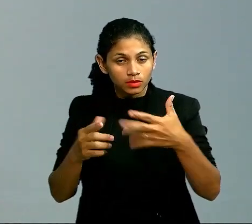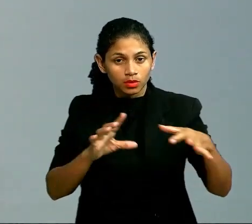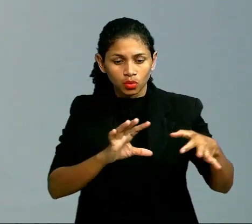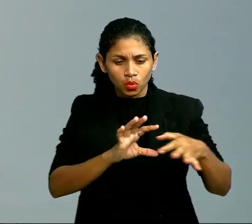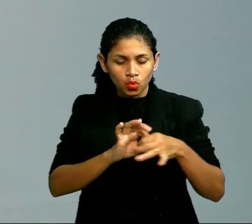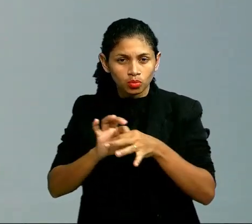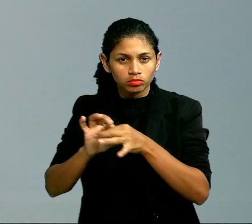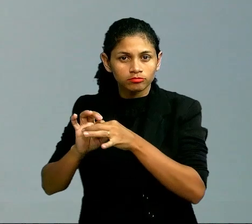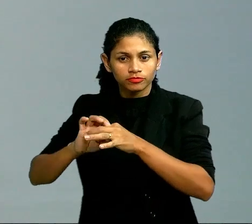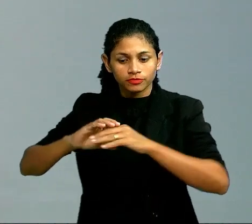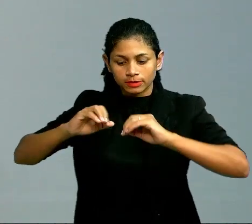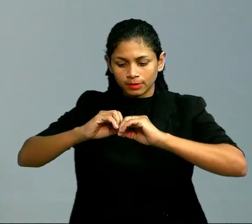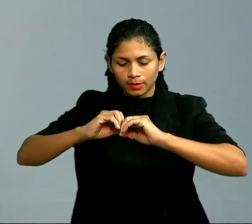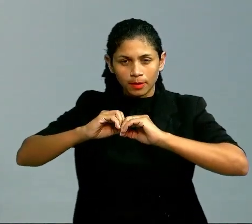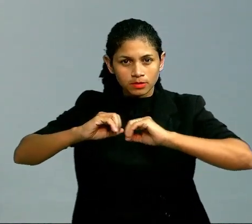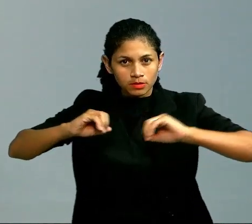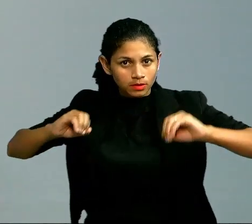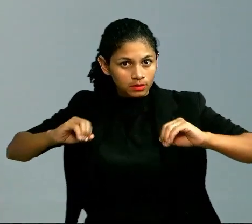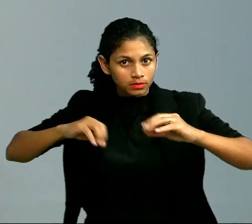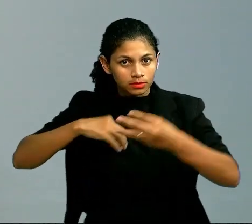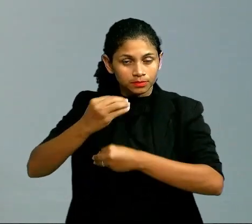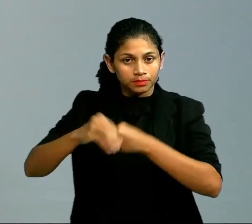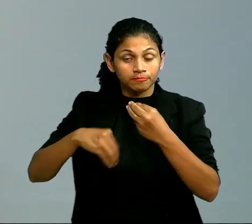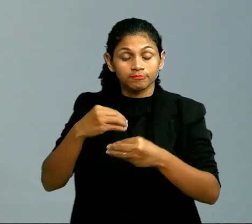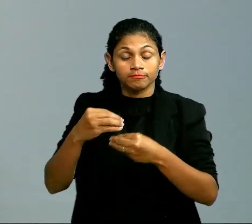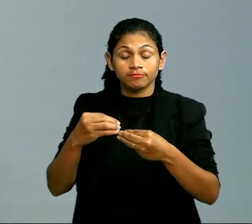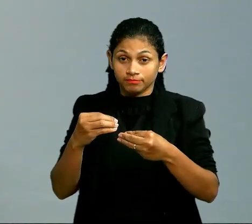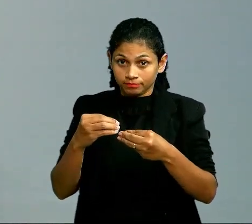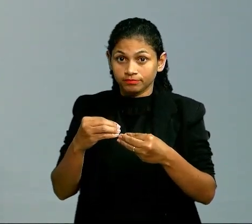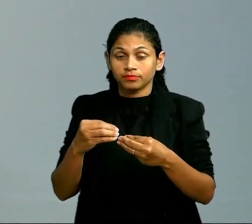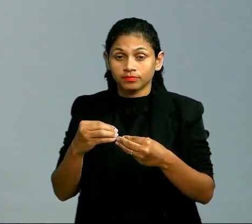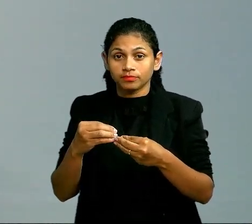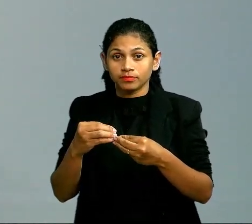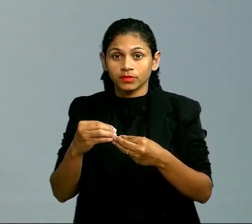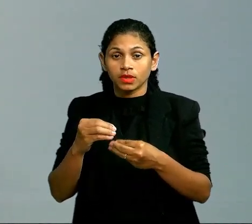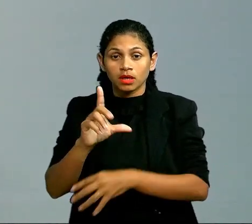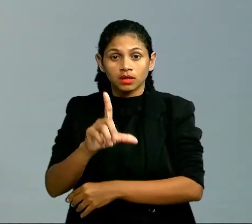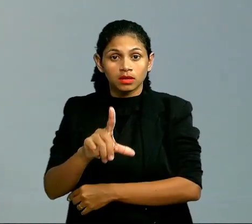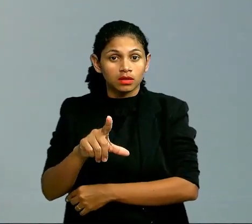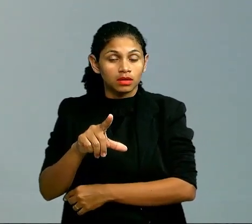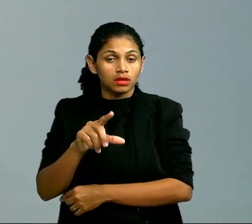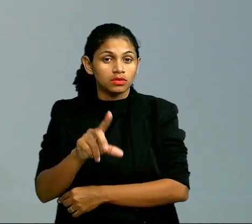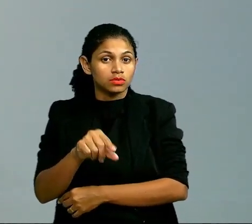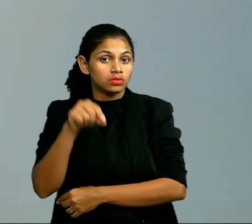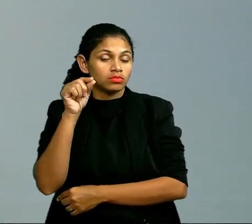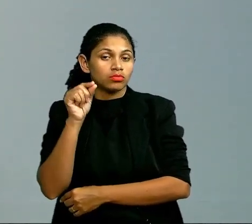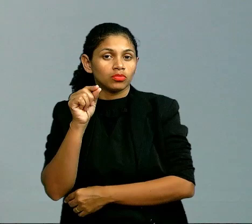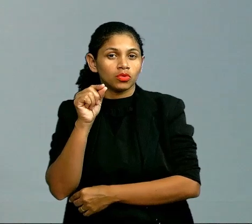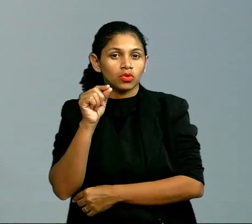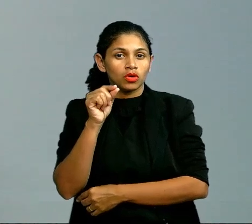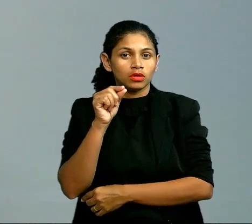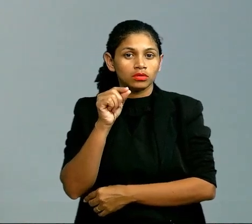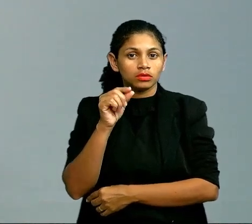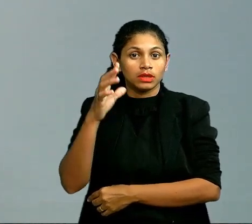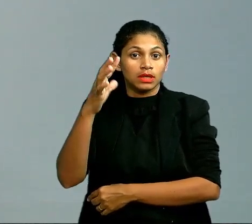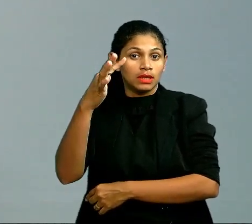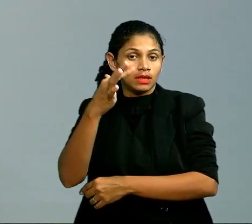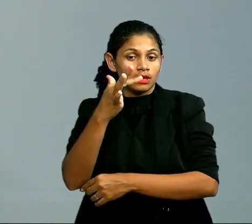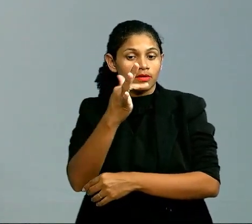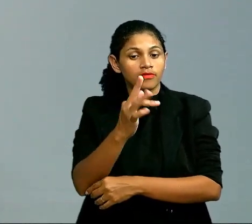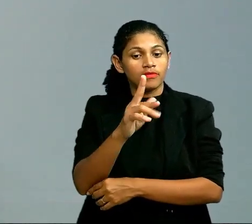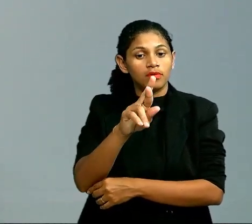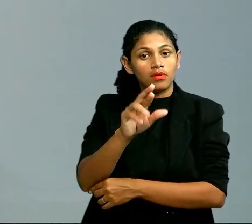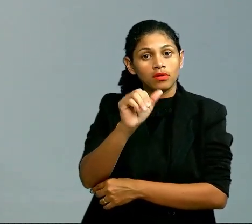for separação de mistura, muito provavelmente a alternativa será a destilação fracionada, porque é o método que faz as frações do